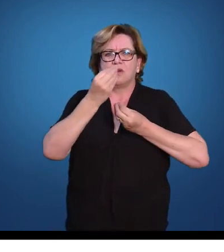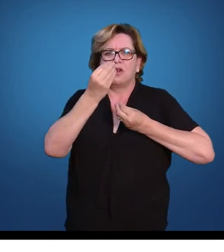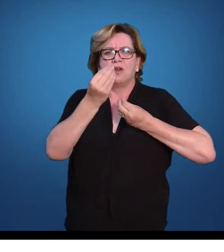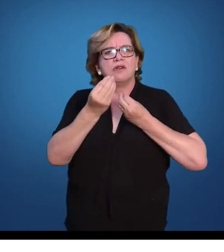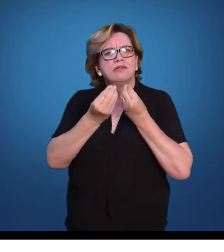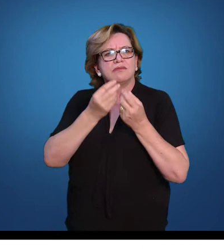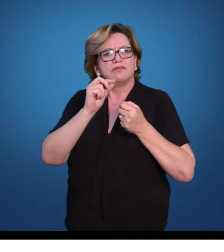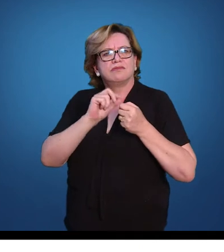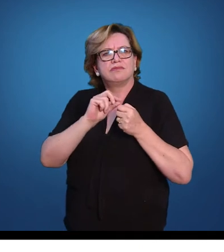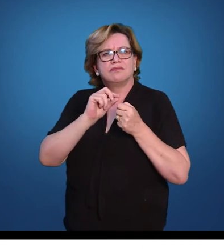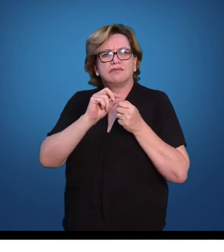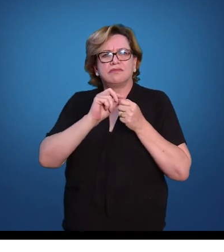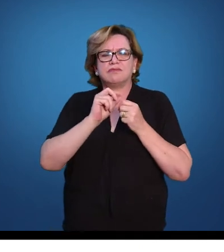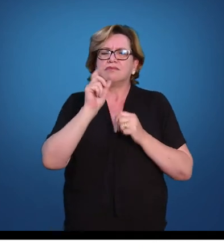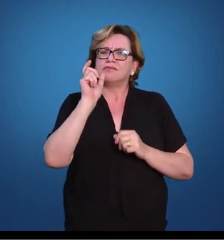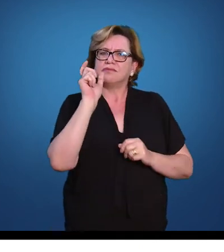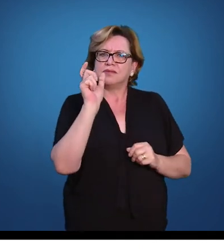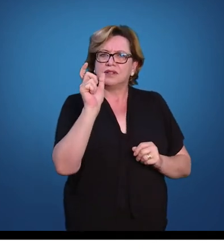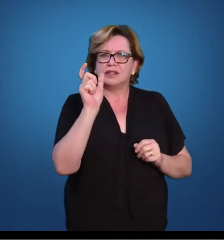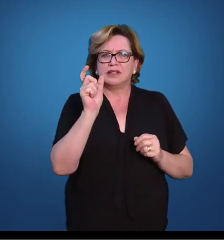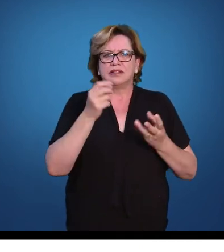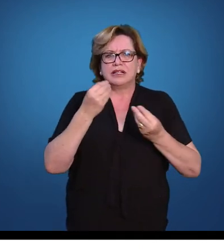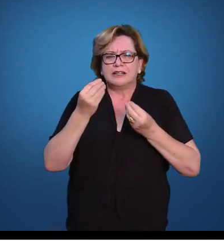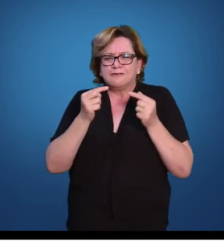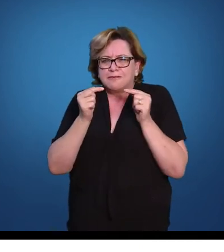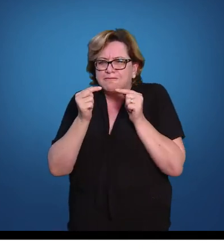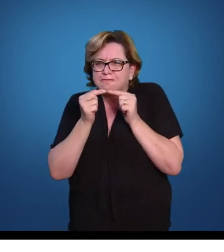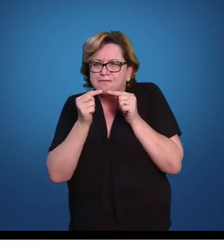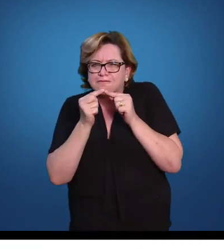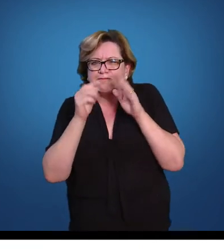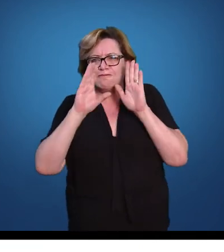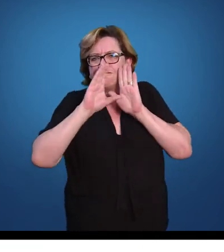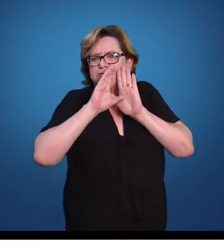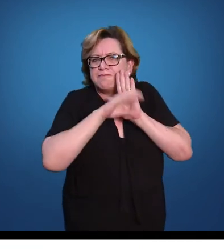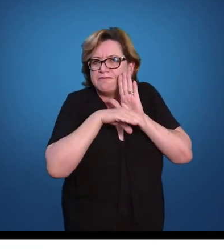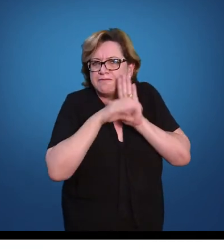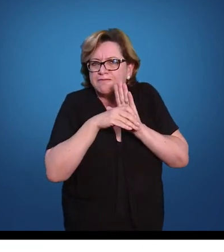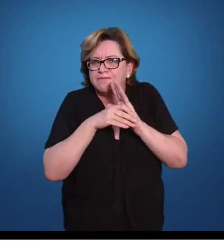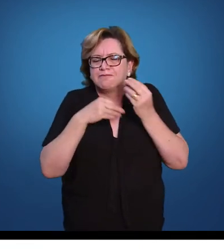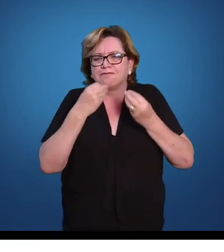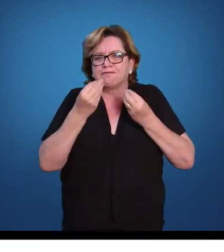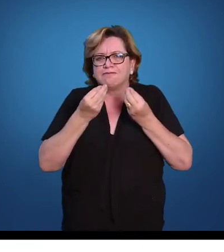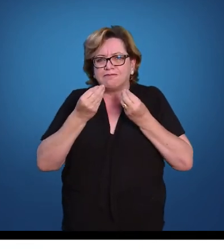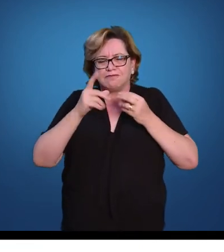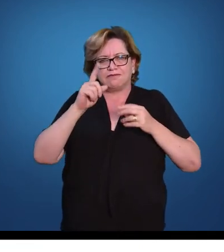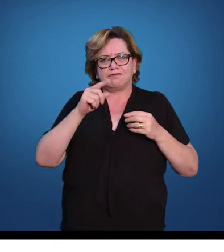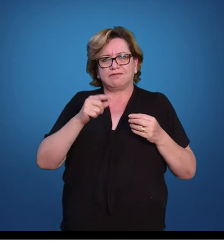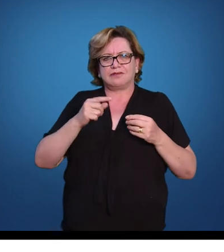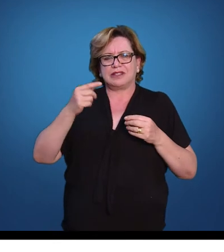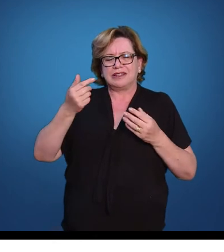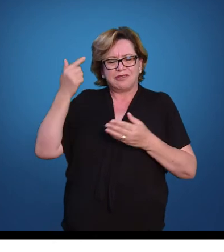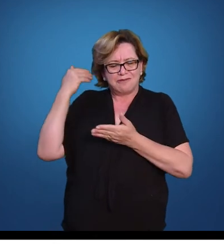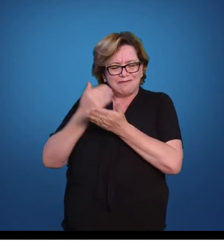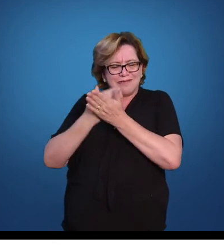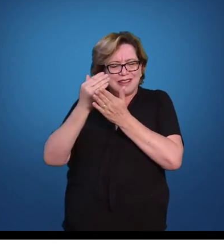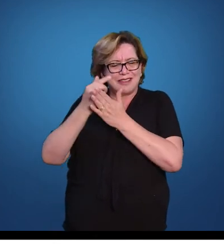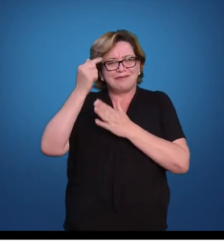uma determinada palavra cole num determinado conceito, numa determinada ideia? Era uma questão que remonta lá nos gregos